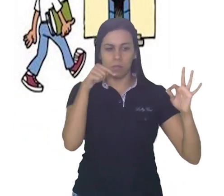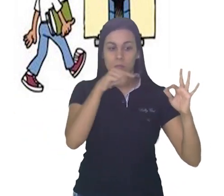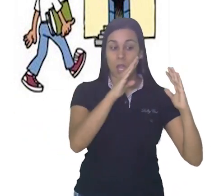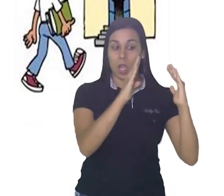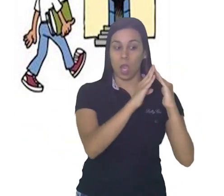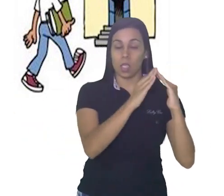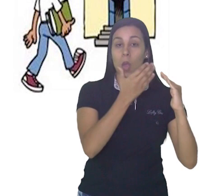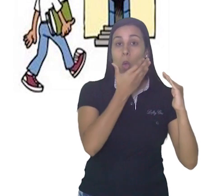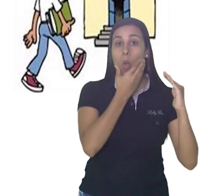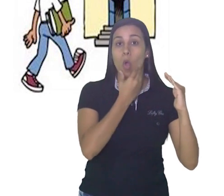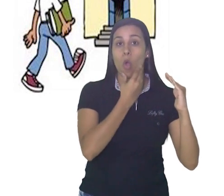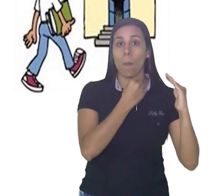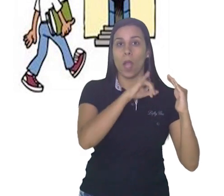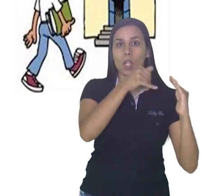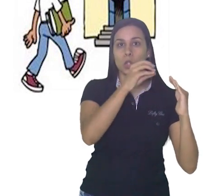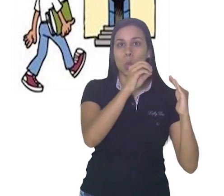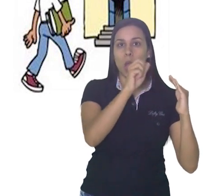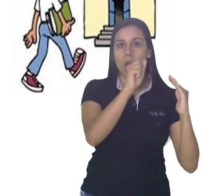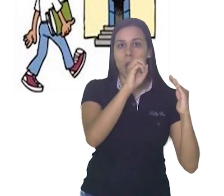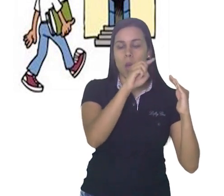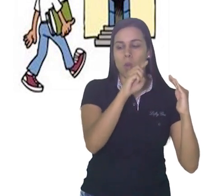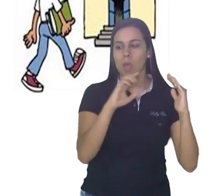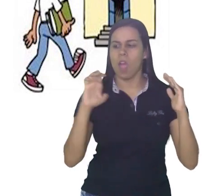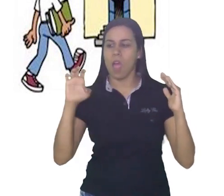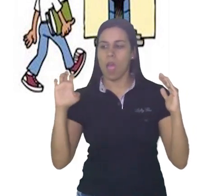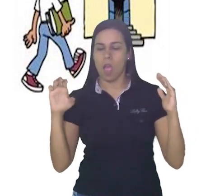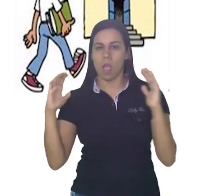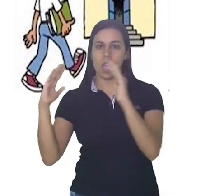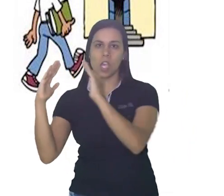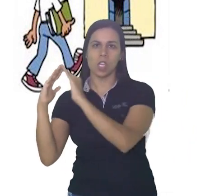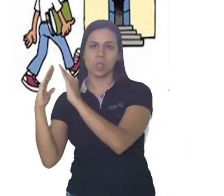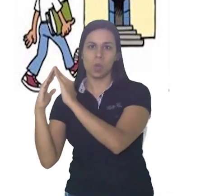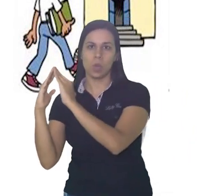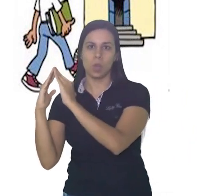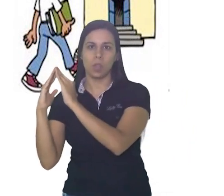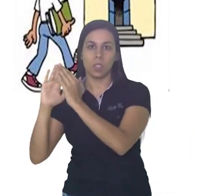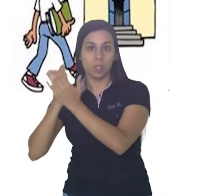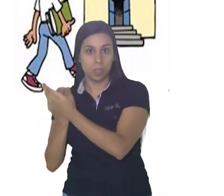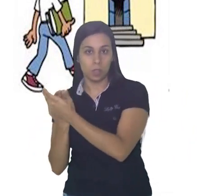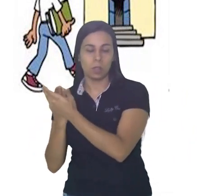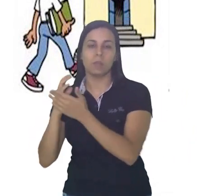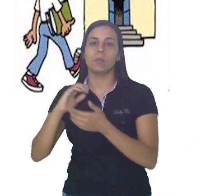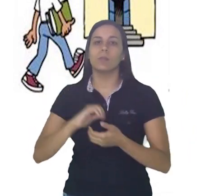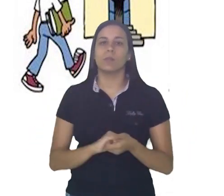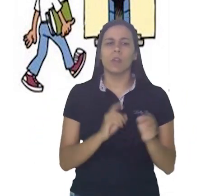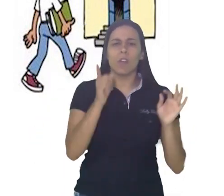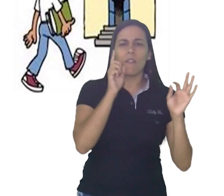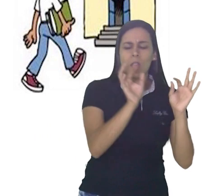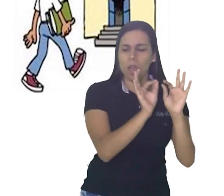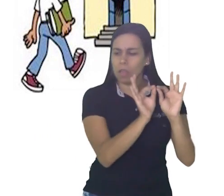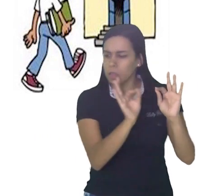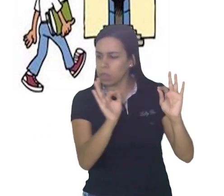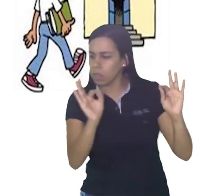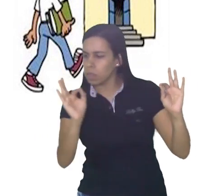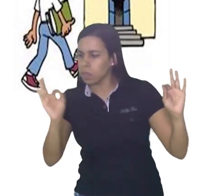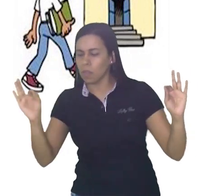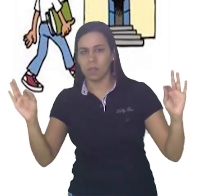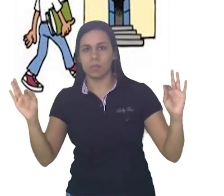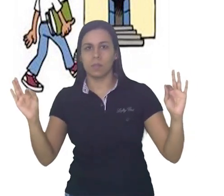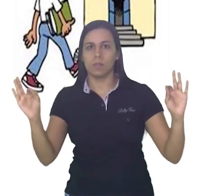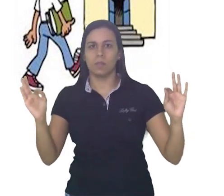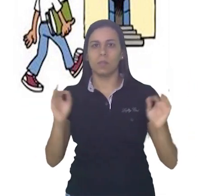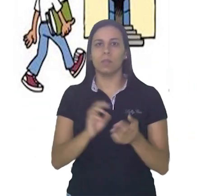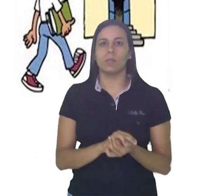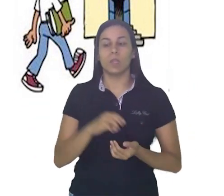a sua escola, indicada pela letra E. A representação ao lado mostra a distância entre as casas